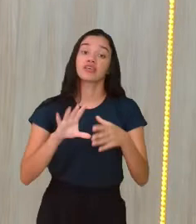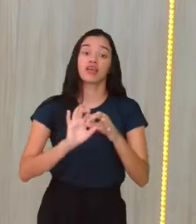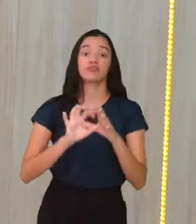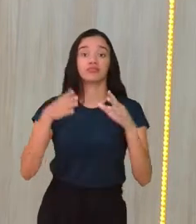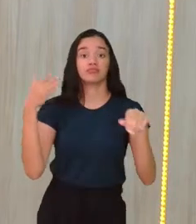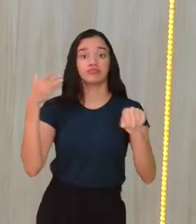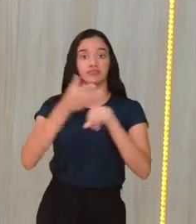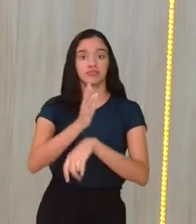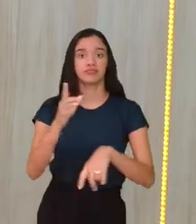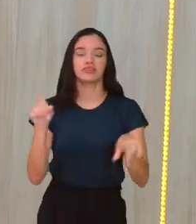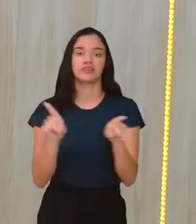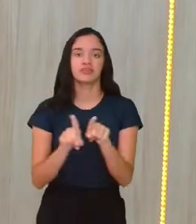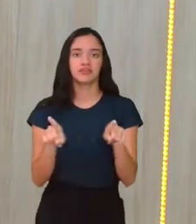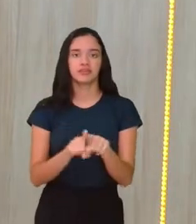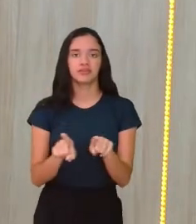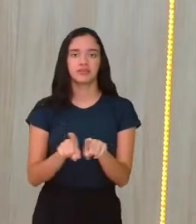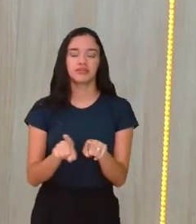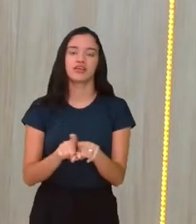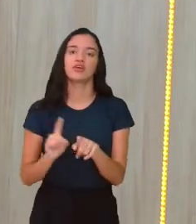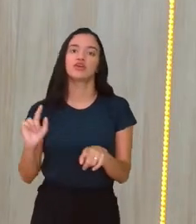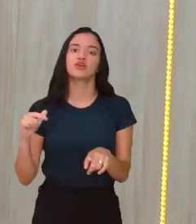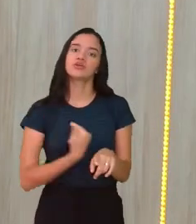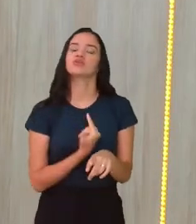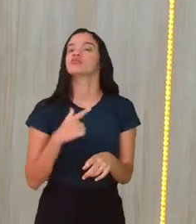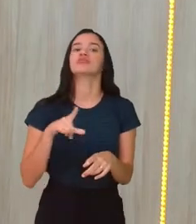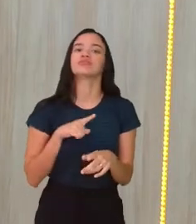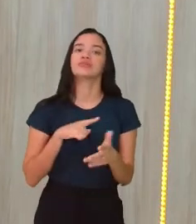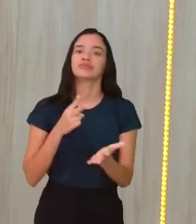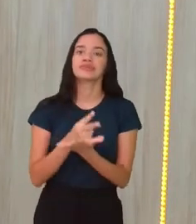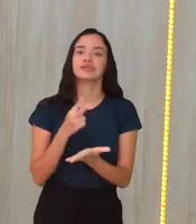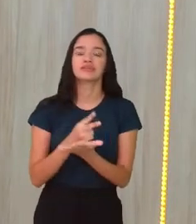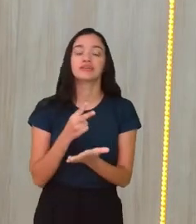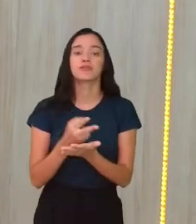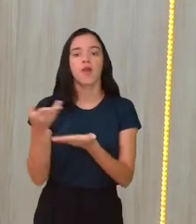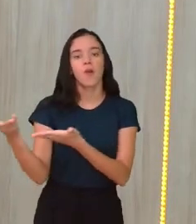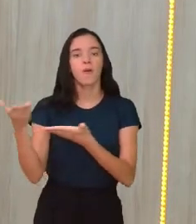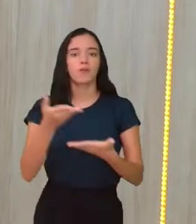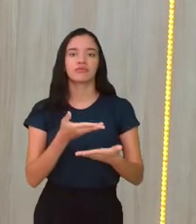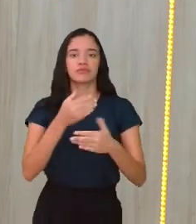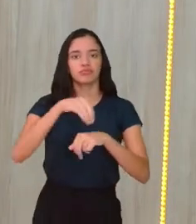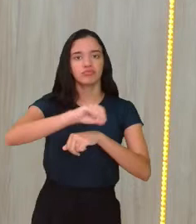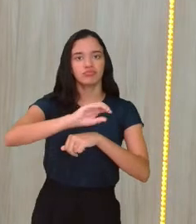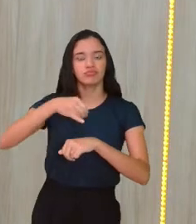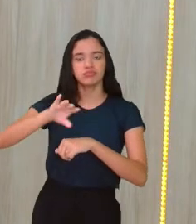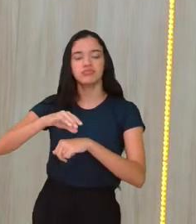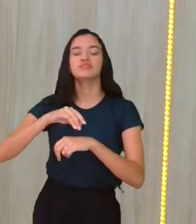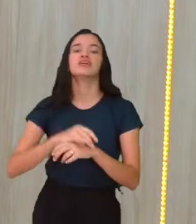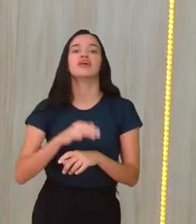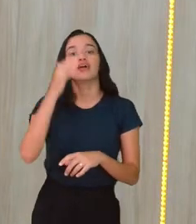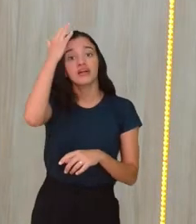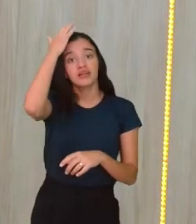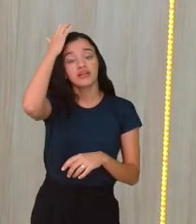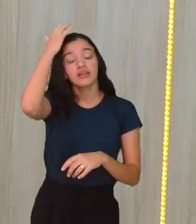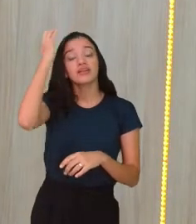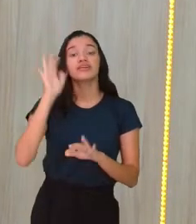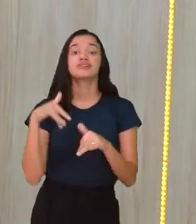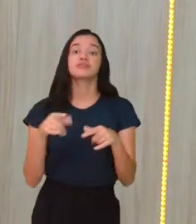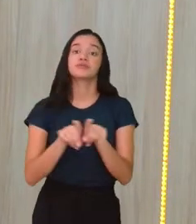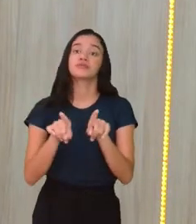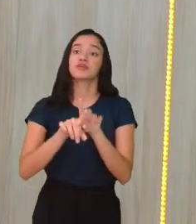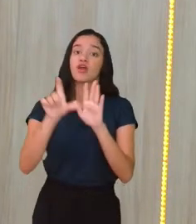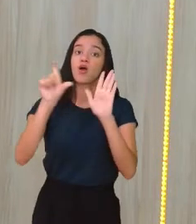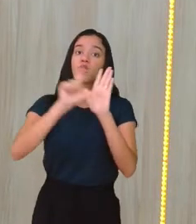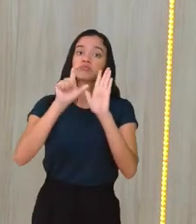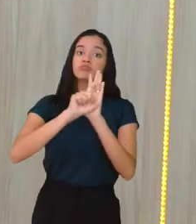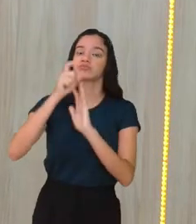acessar. Além disso, nós temos sempre o recado e o convite, né, o QR Code já está aqui, o Cleitinho